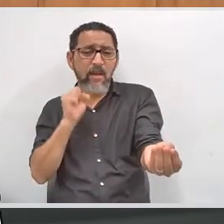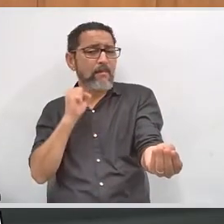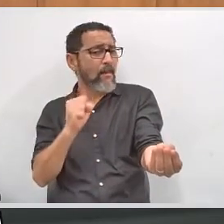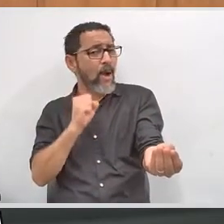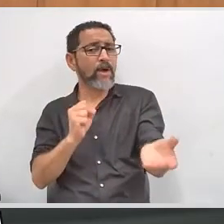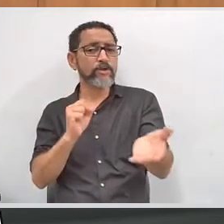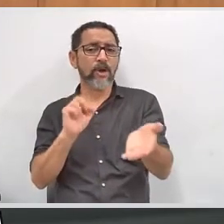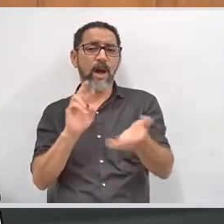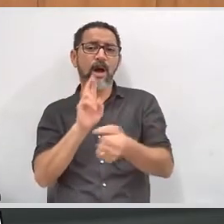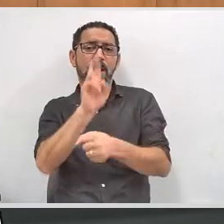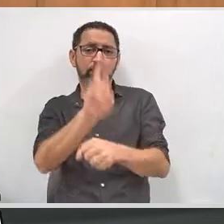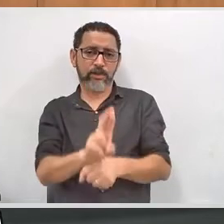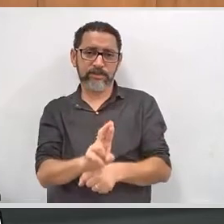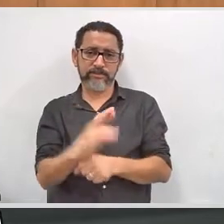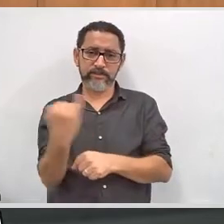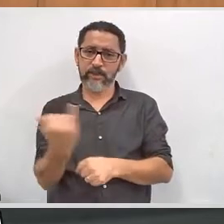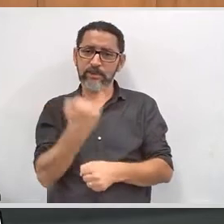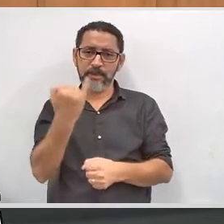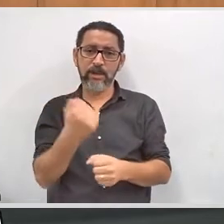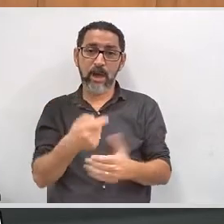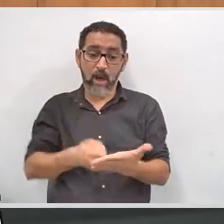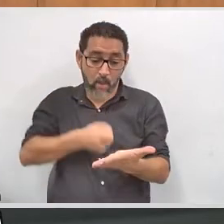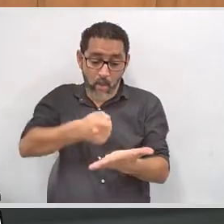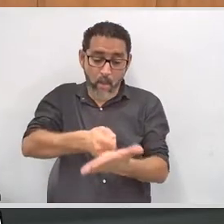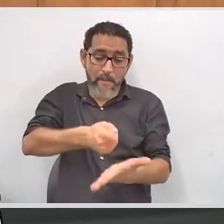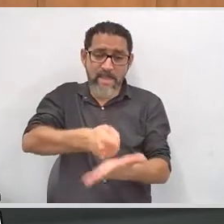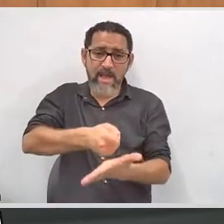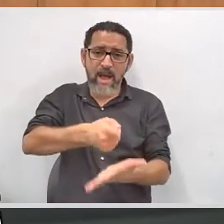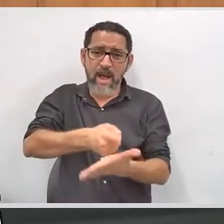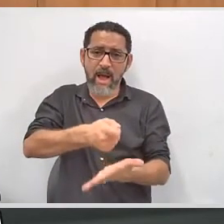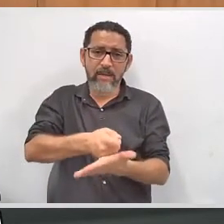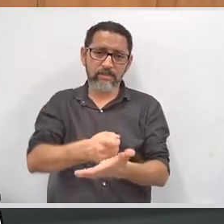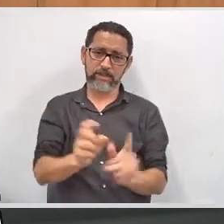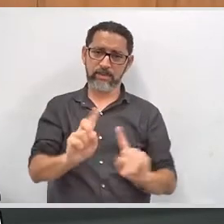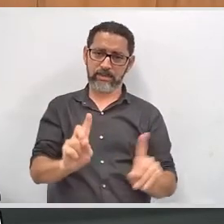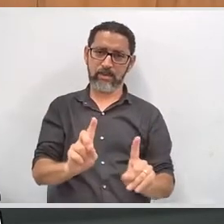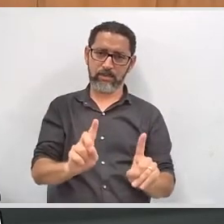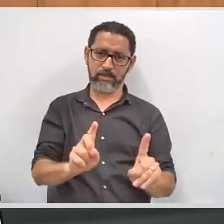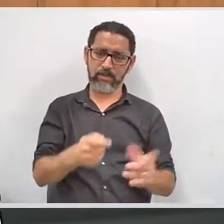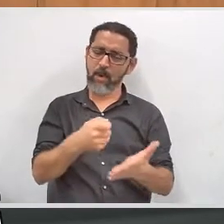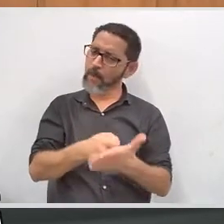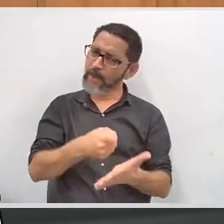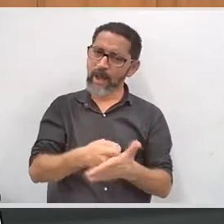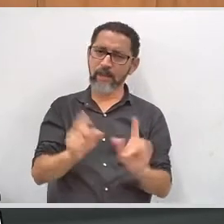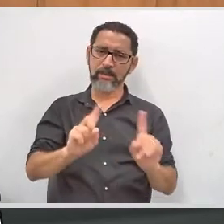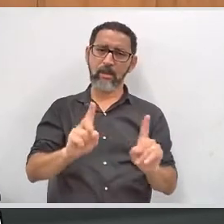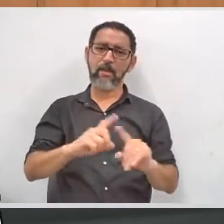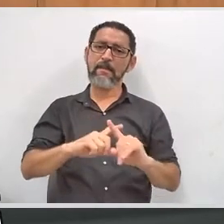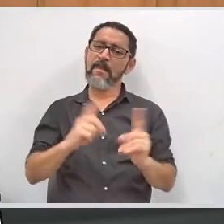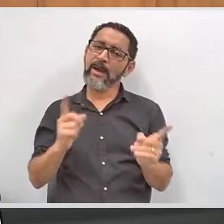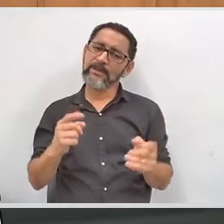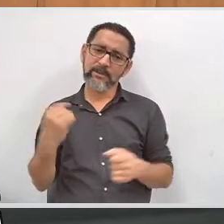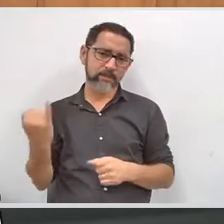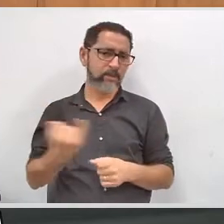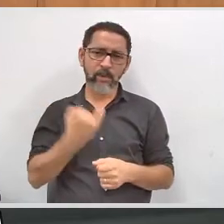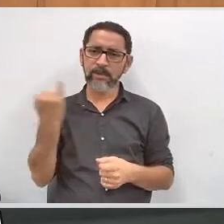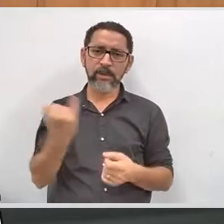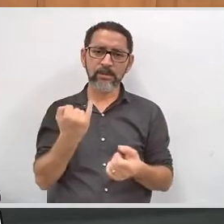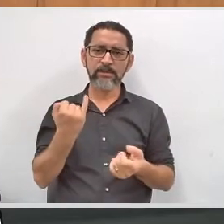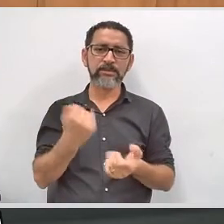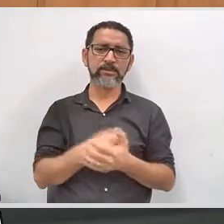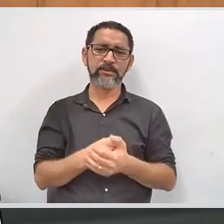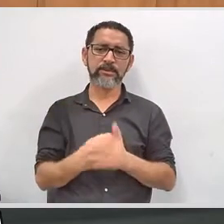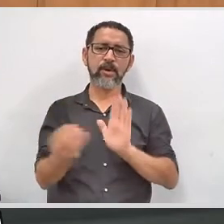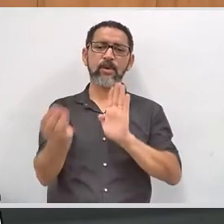é uma faculdade isso daí, isso não há obrigatoriedade no preenchimento e entrega desse formulário, então fica a critério da